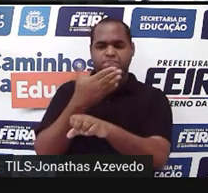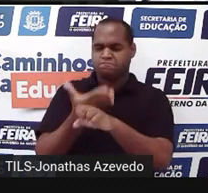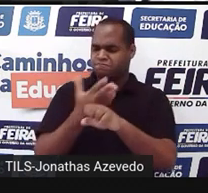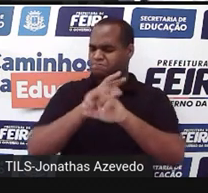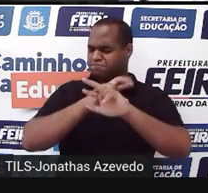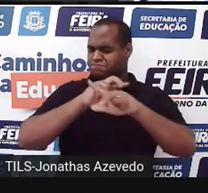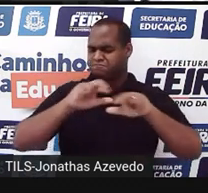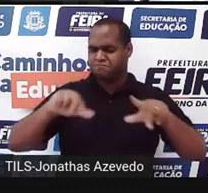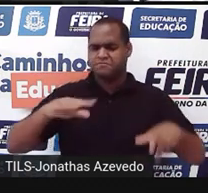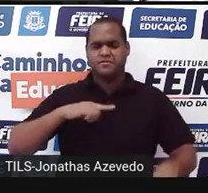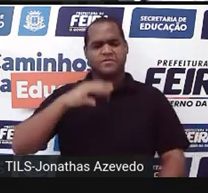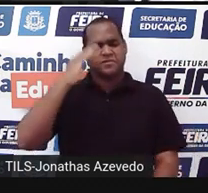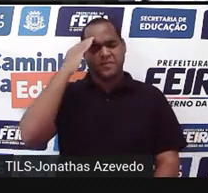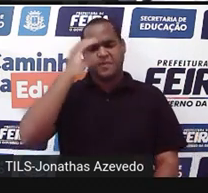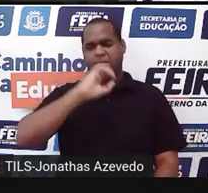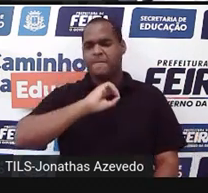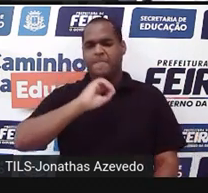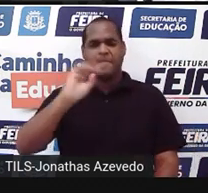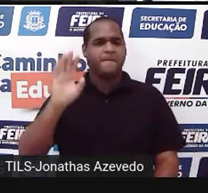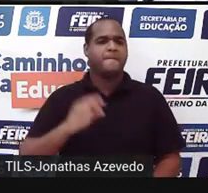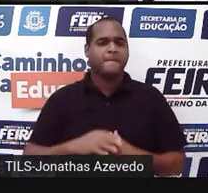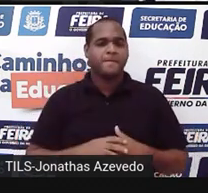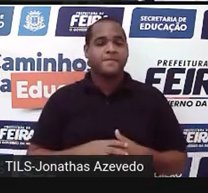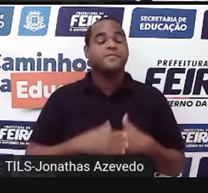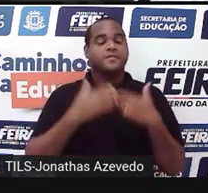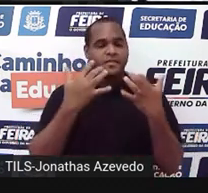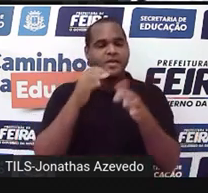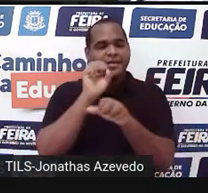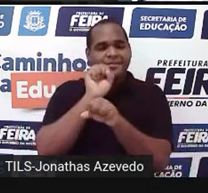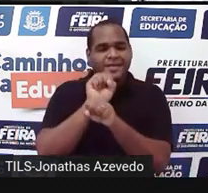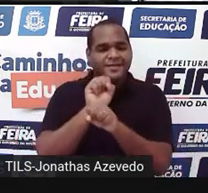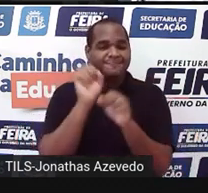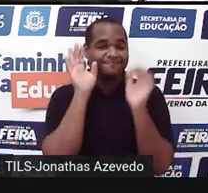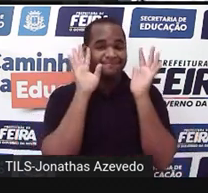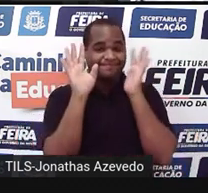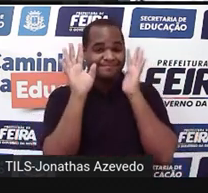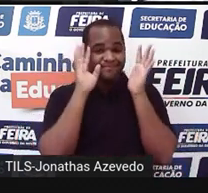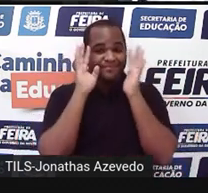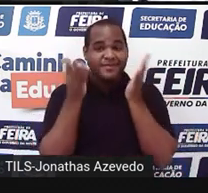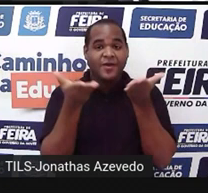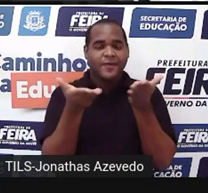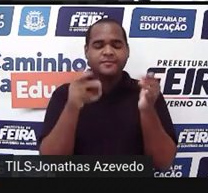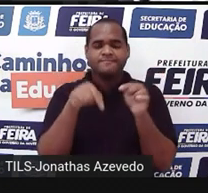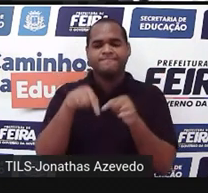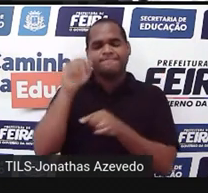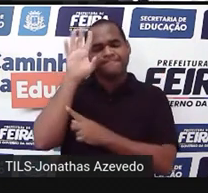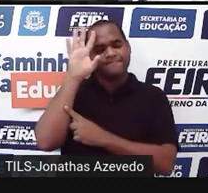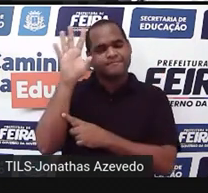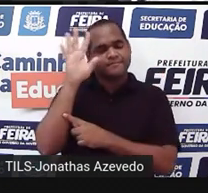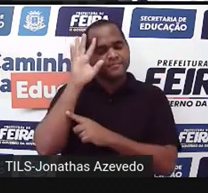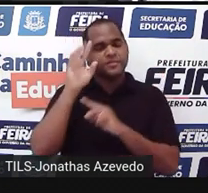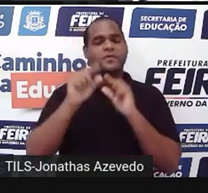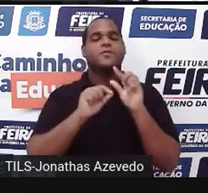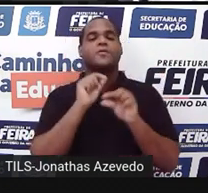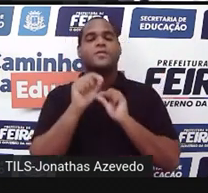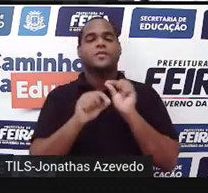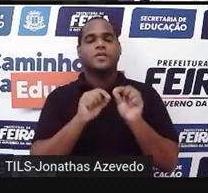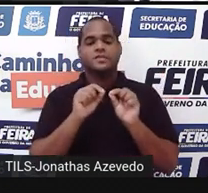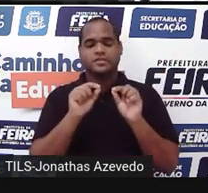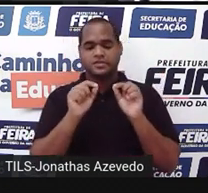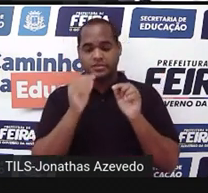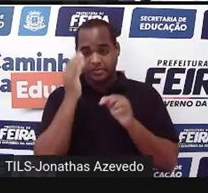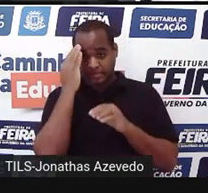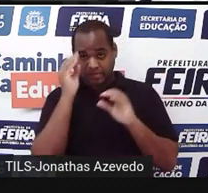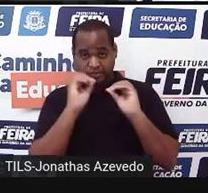bastante coisa, tá bom? Então a gente para e faz esse momento para pensar sobre o quanto a gente